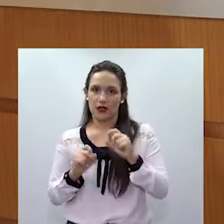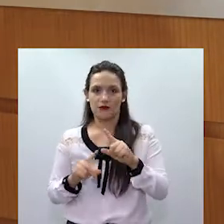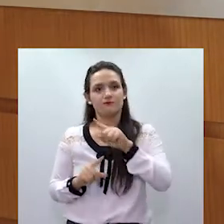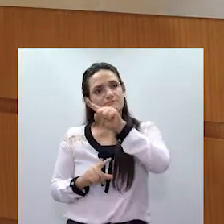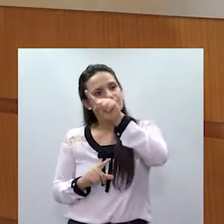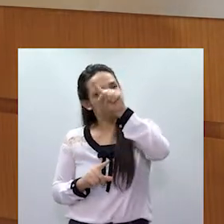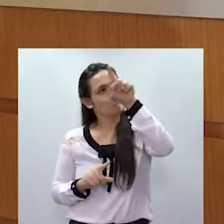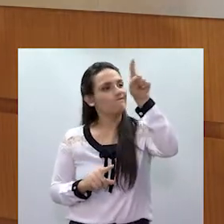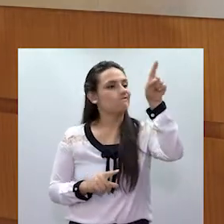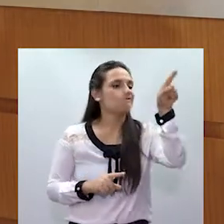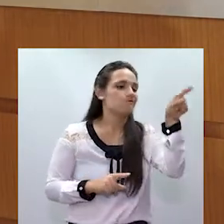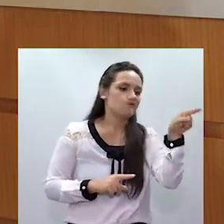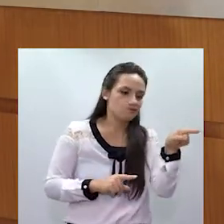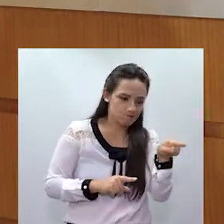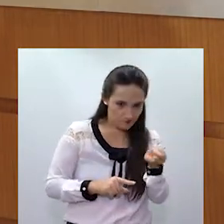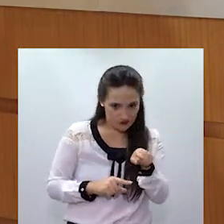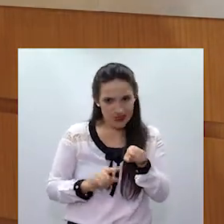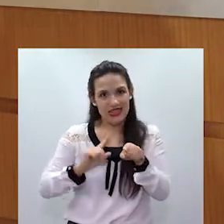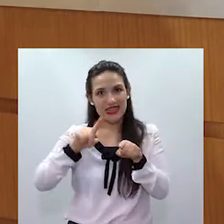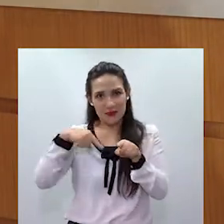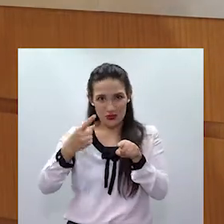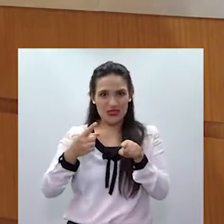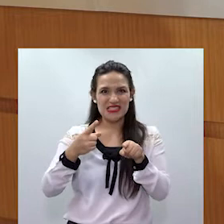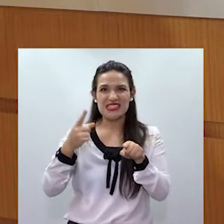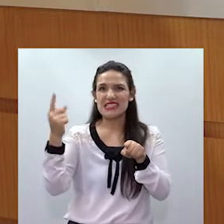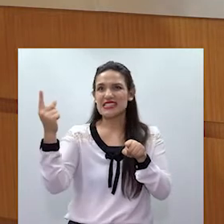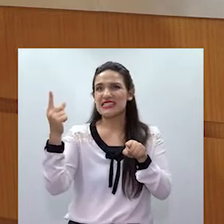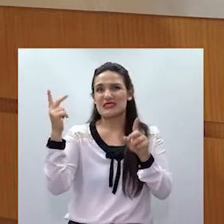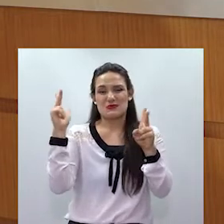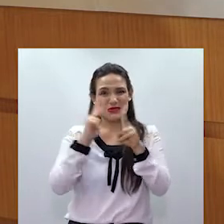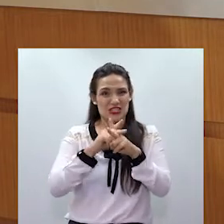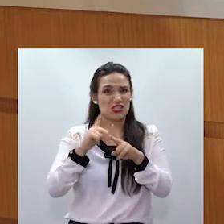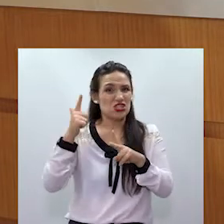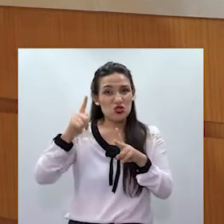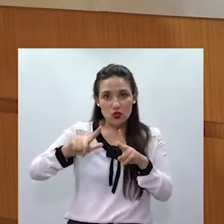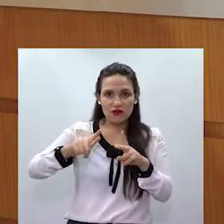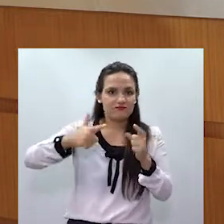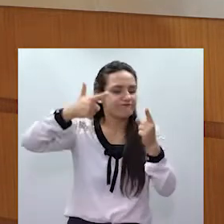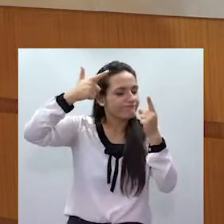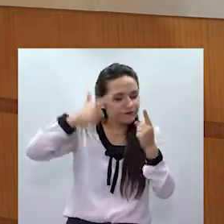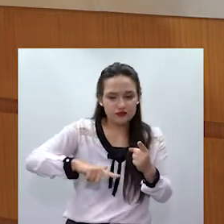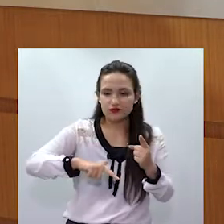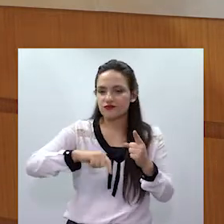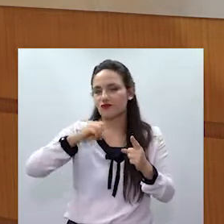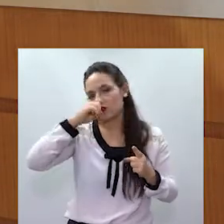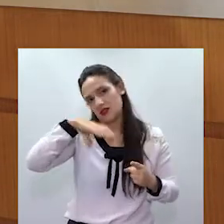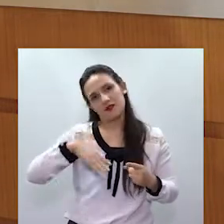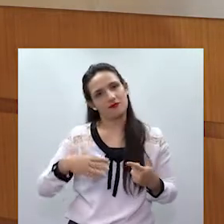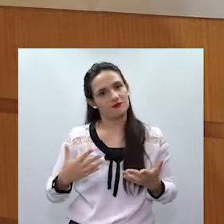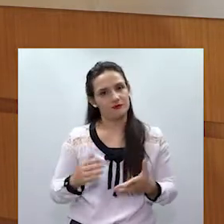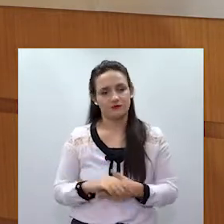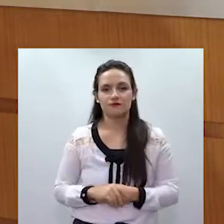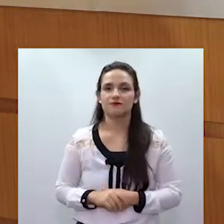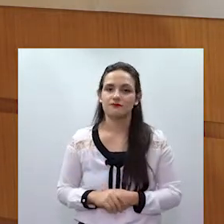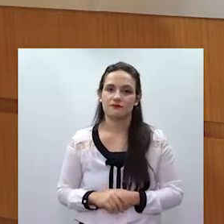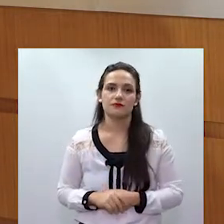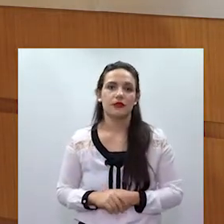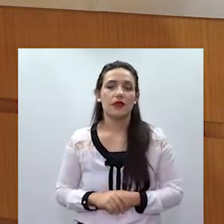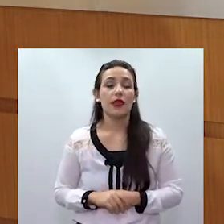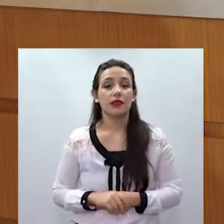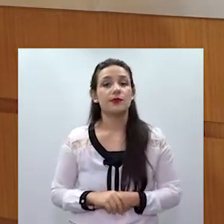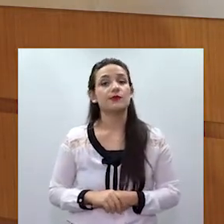mel. Mas o que acontece? Quando a violência doméstica, ela é uma violência que acontece em escalada. Então, gente tem